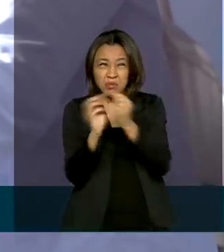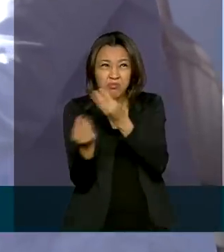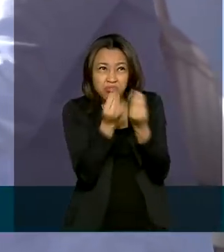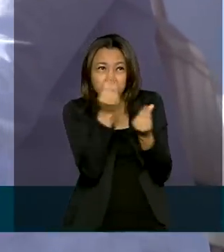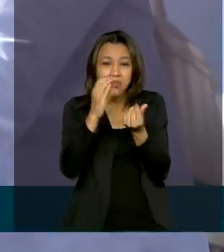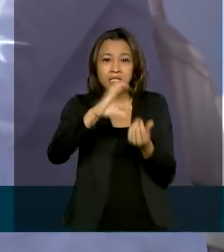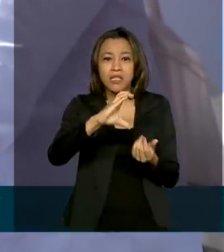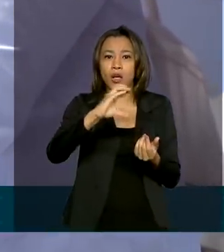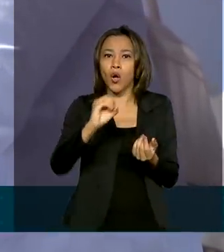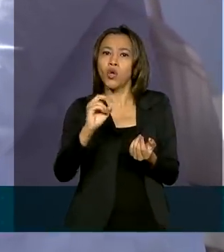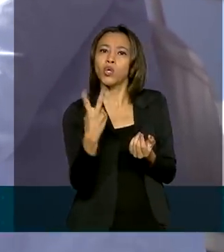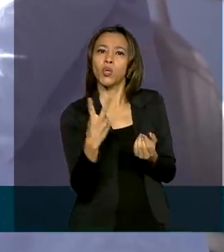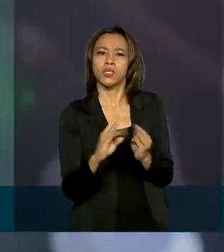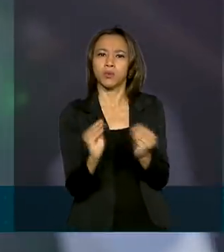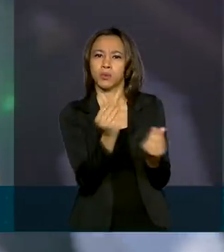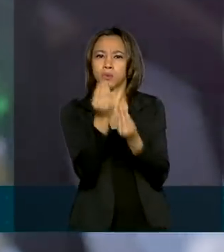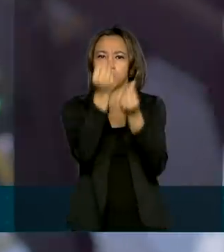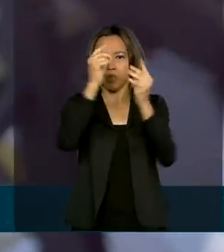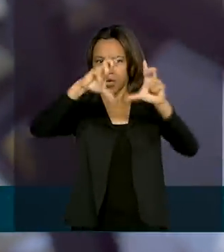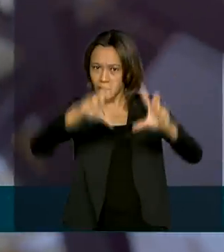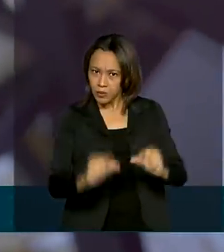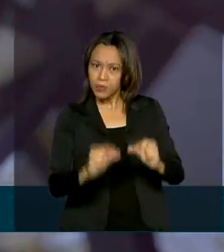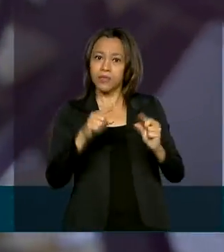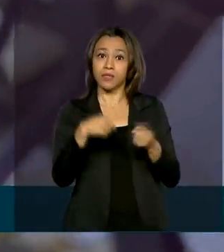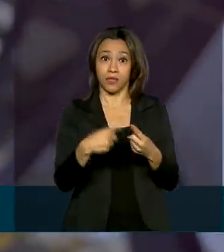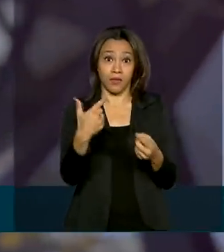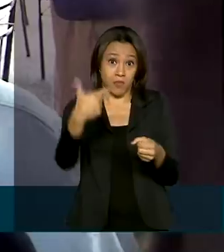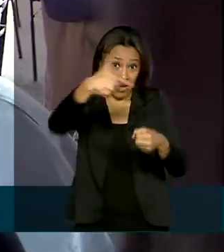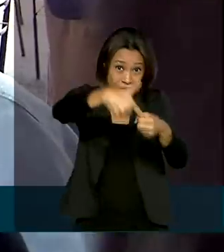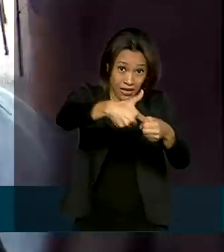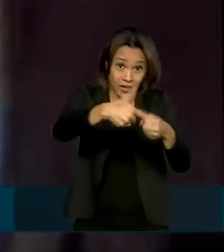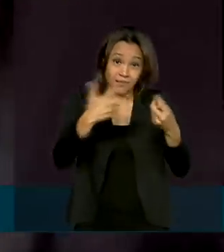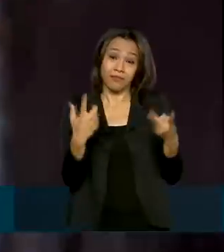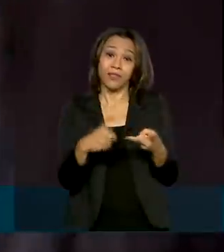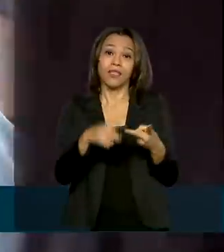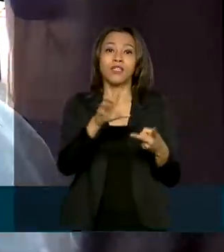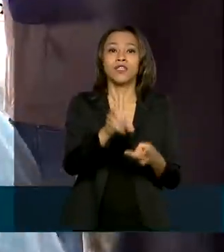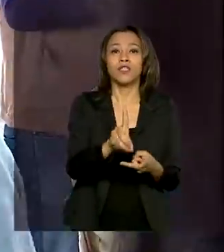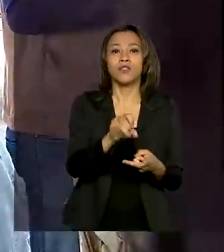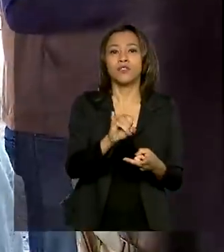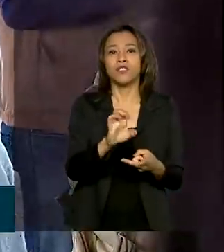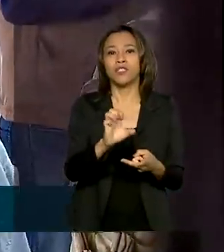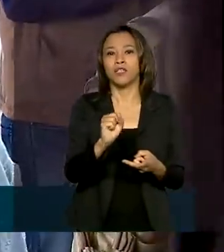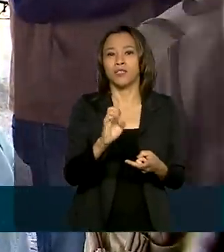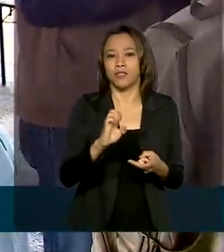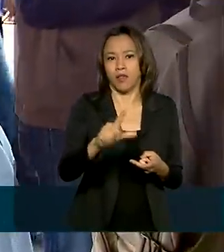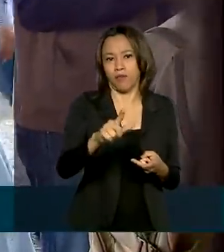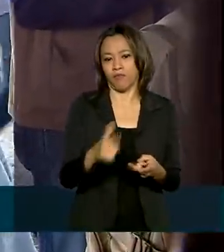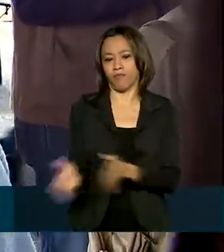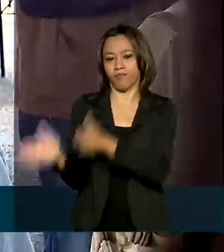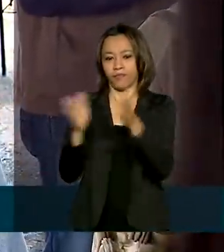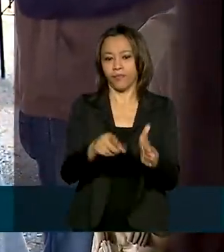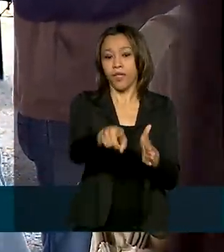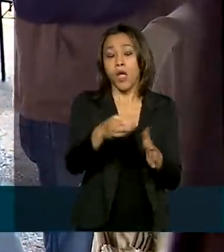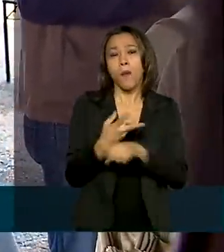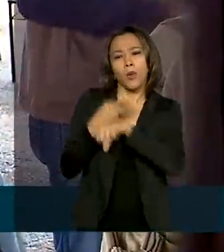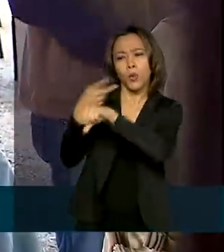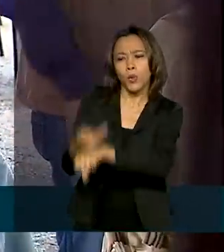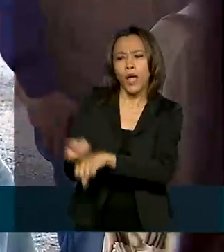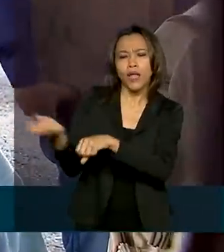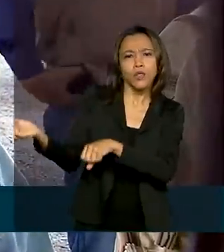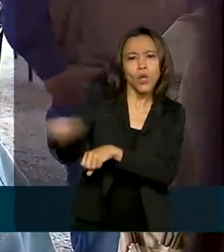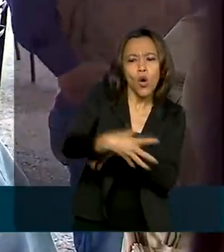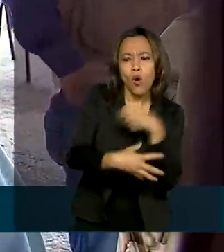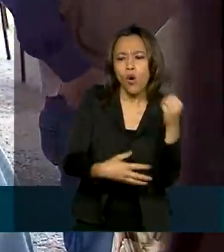associadas a combustíveis fósseis, como gasolina e diesel. É a renovação das fontes de energia, buscar cada vez mais